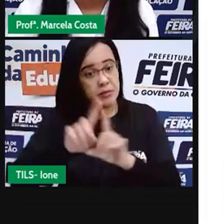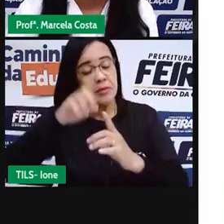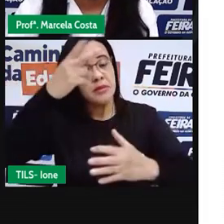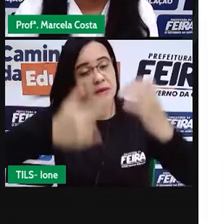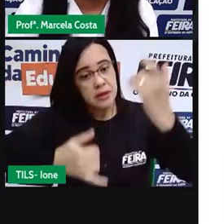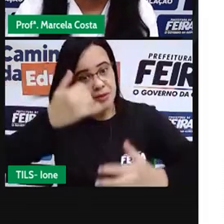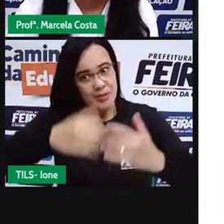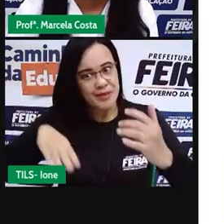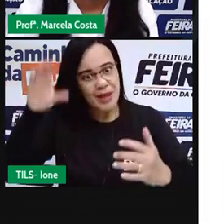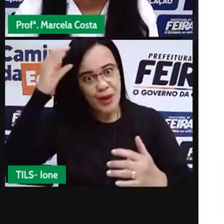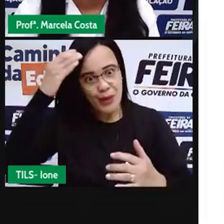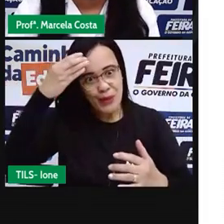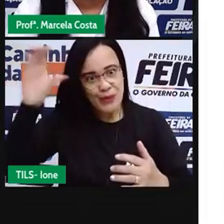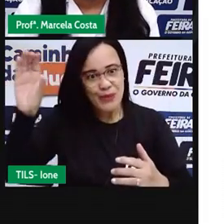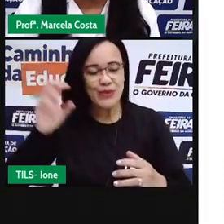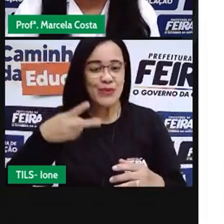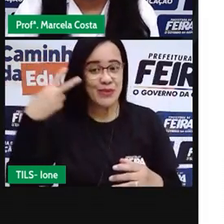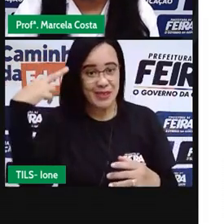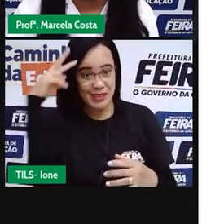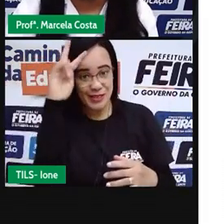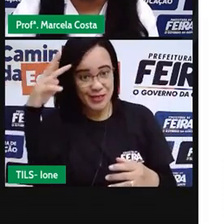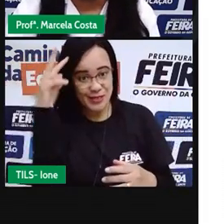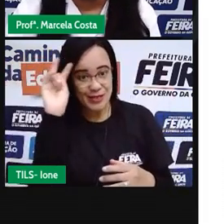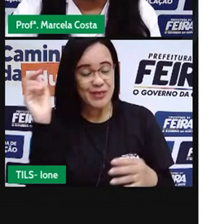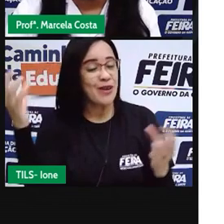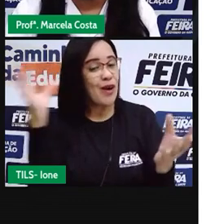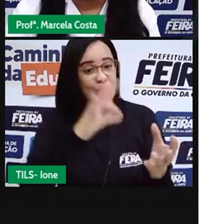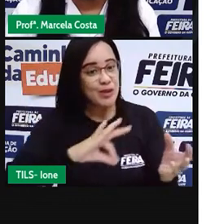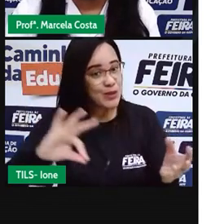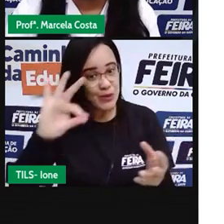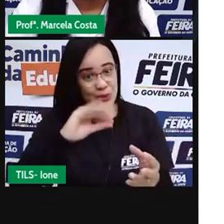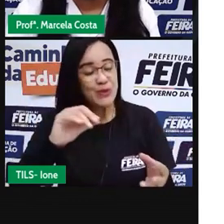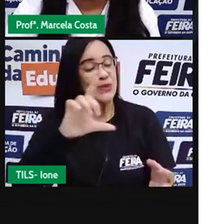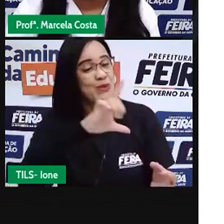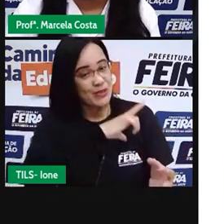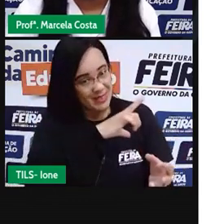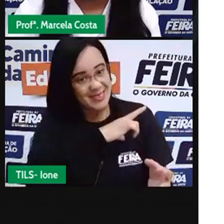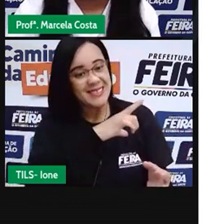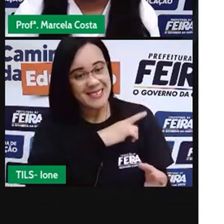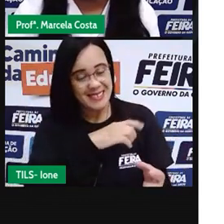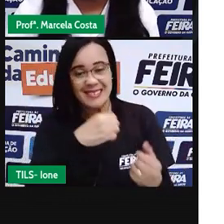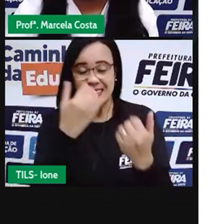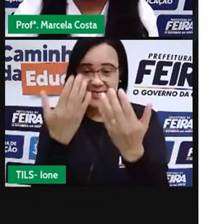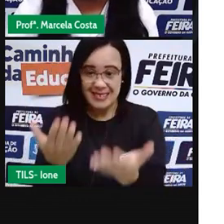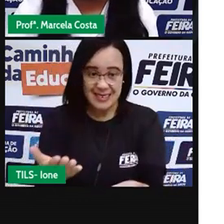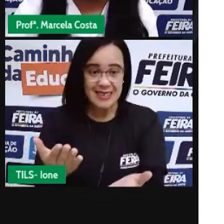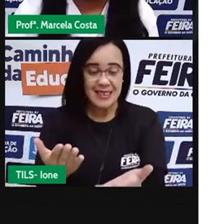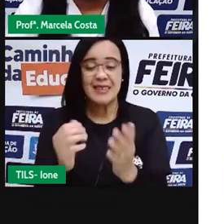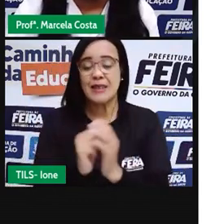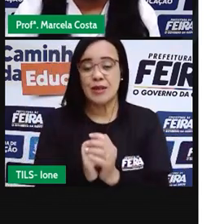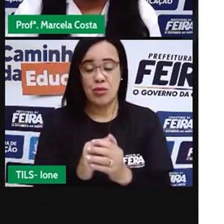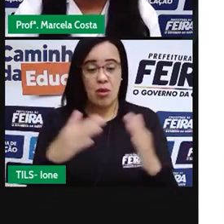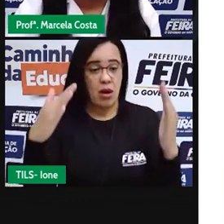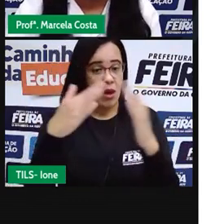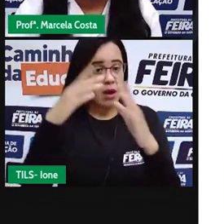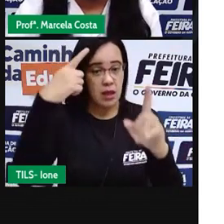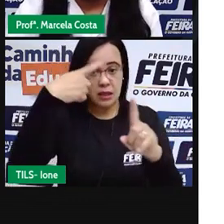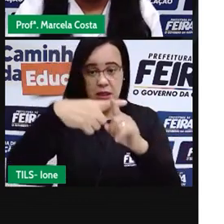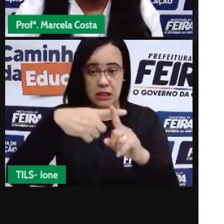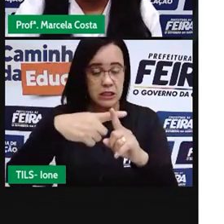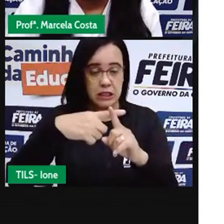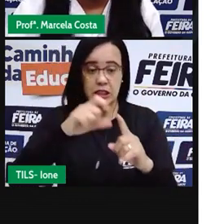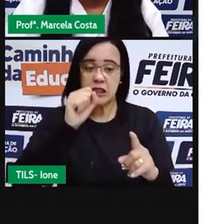cultura. a Igreja Nossa Senhora dos Remédios, criança, ela é um